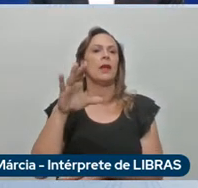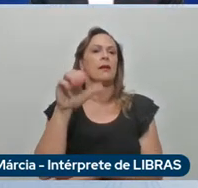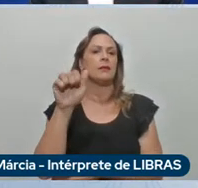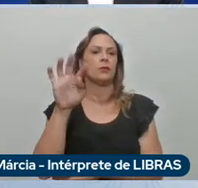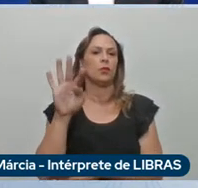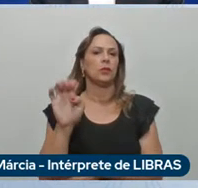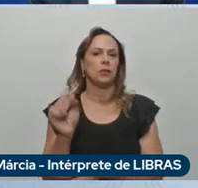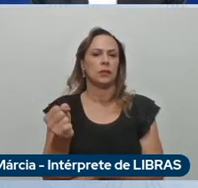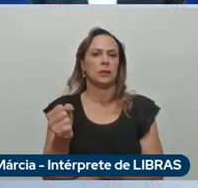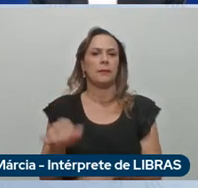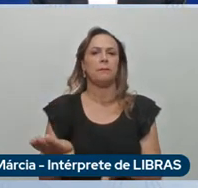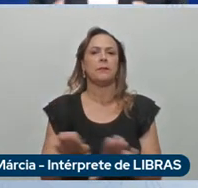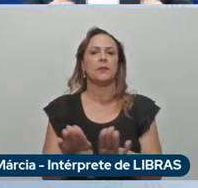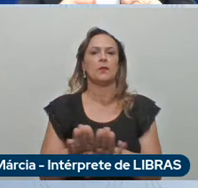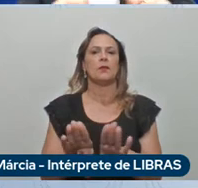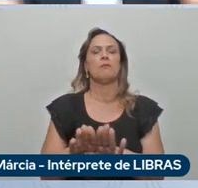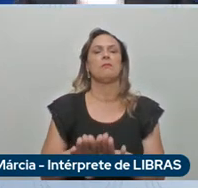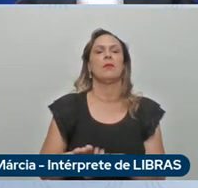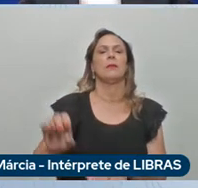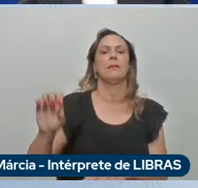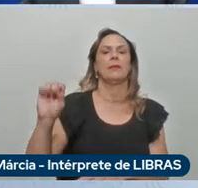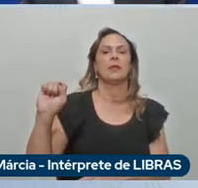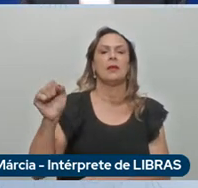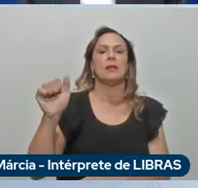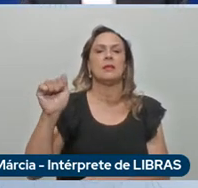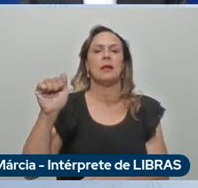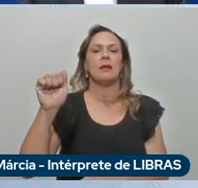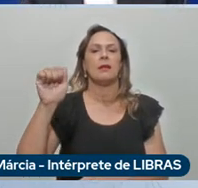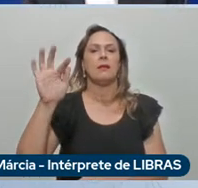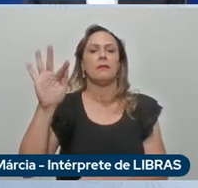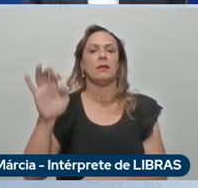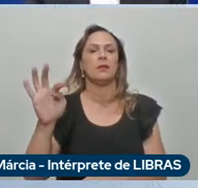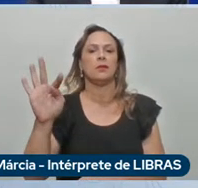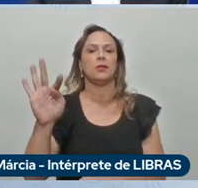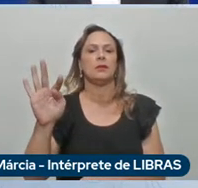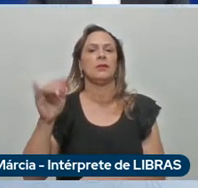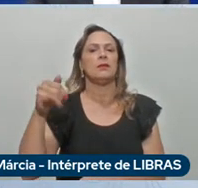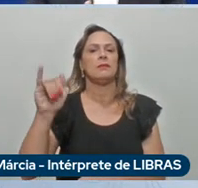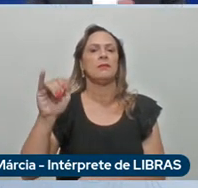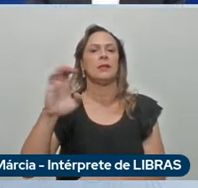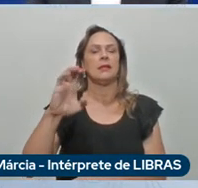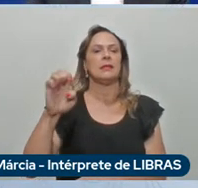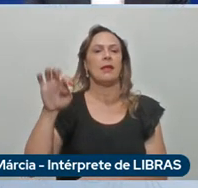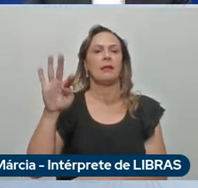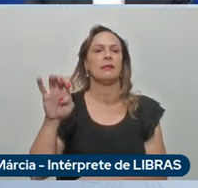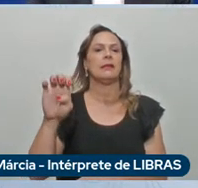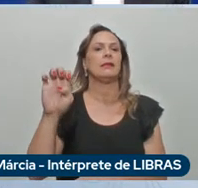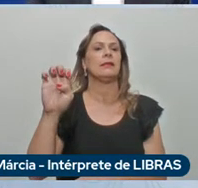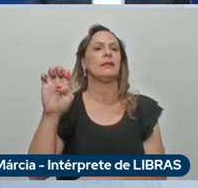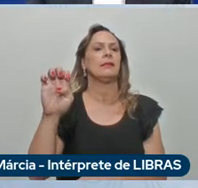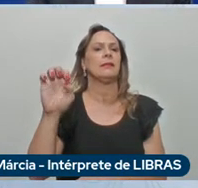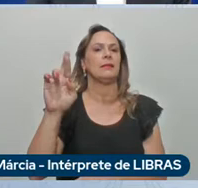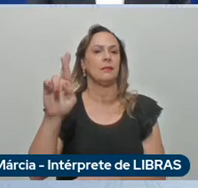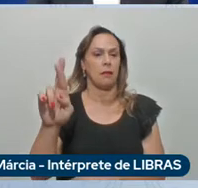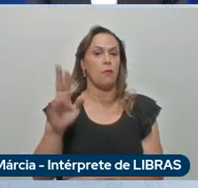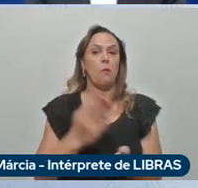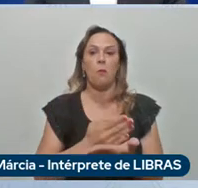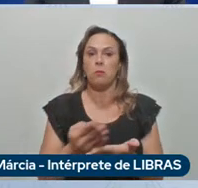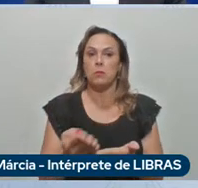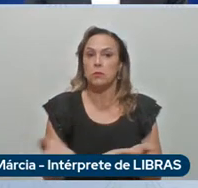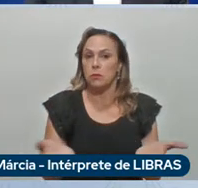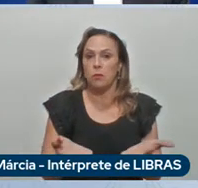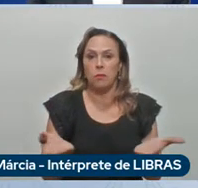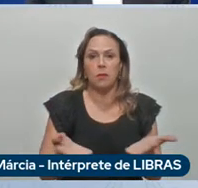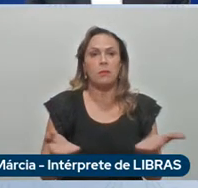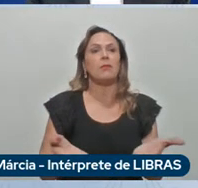investimento recente aqui viramos donos do nosso processo de desenvolvimento porque podemos operar qualquer crash test de segurança